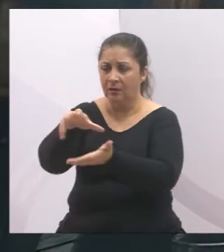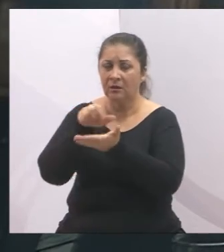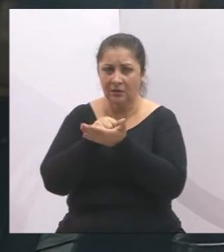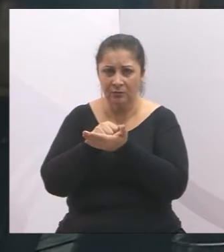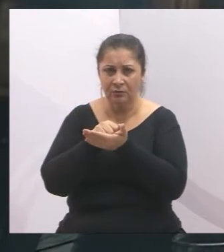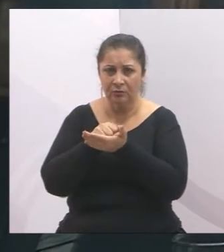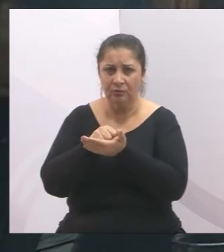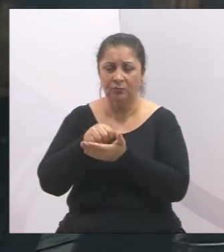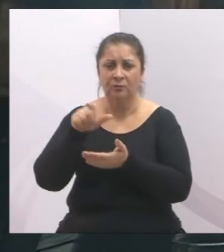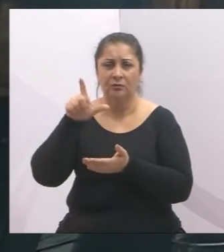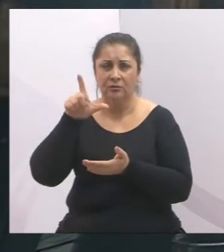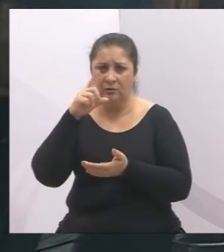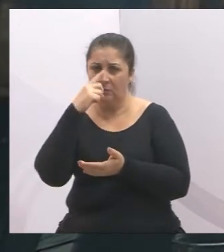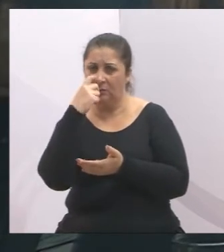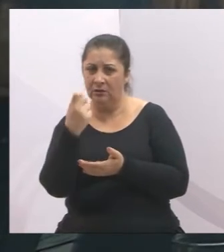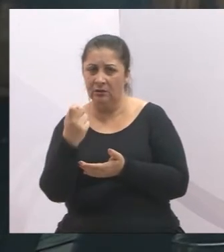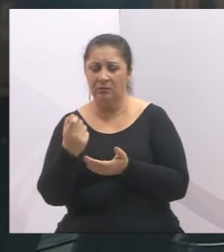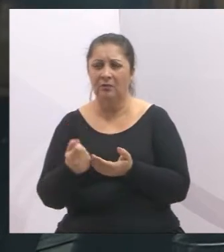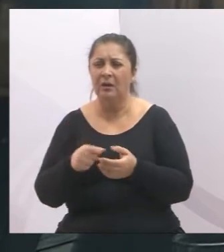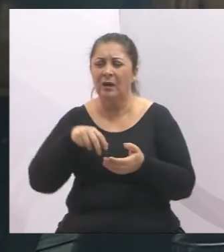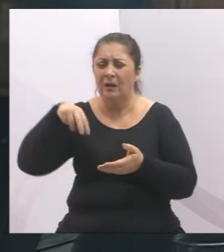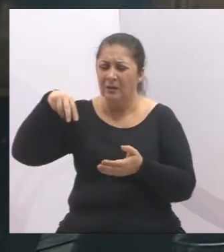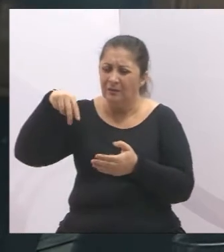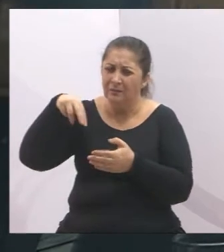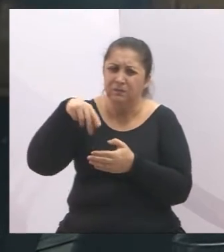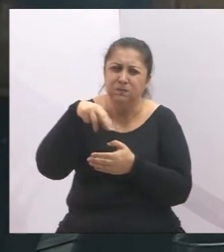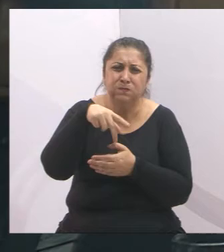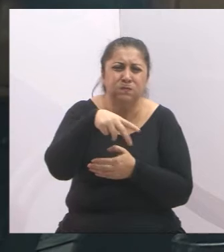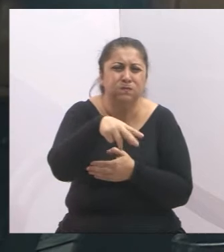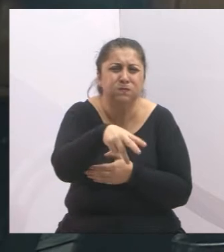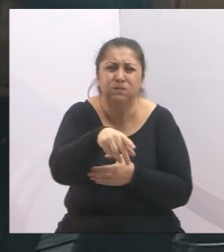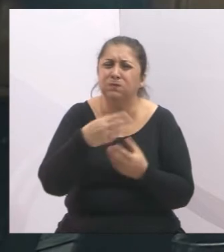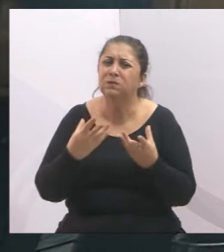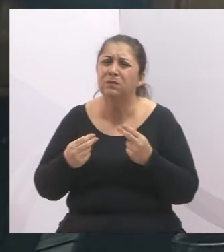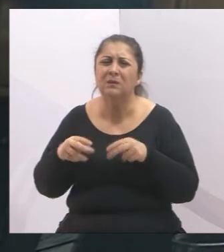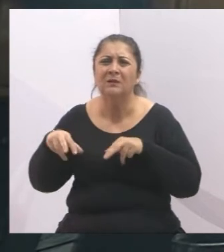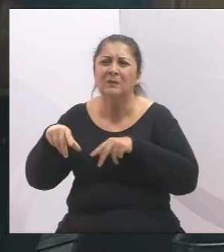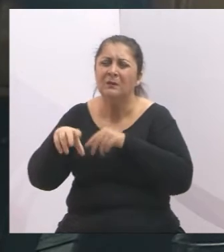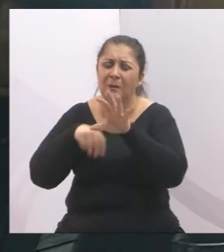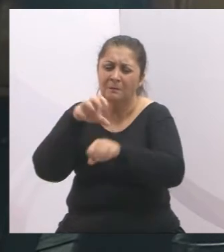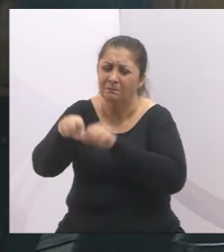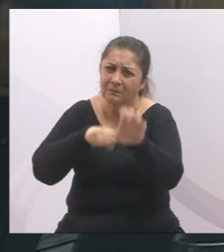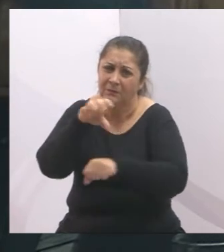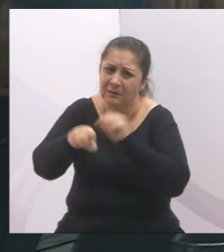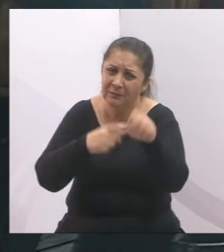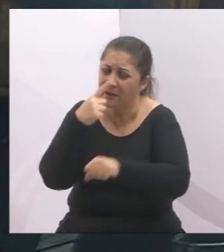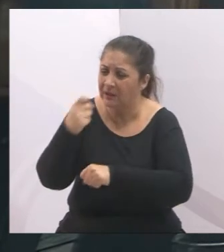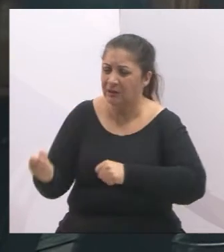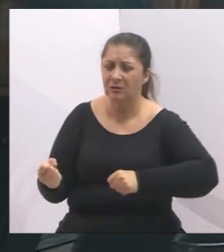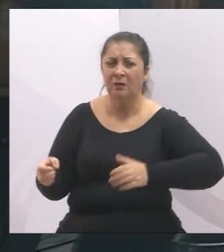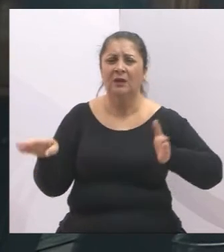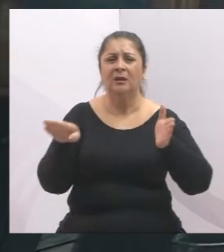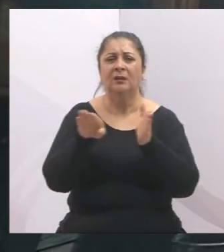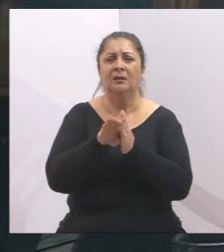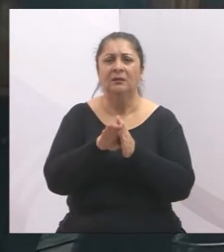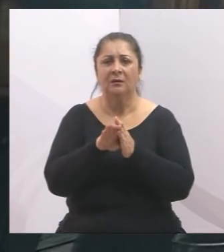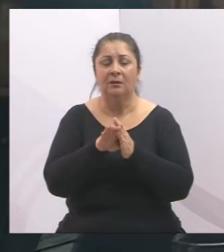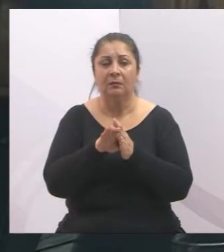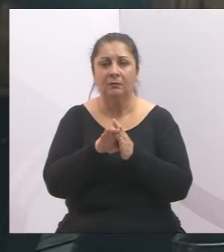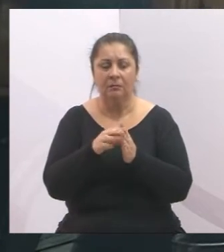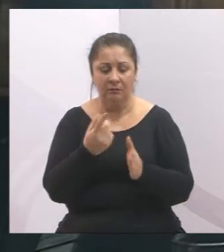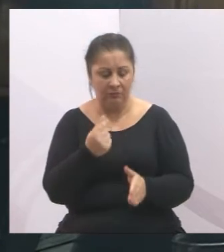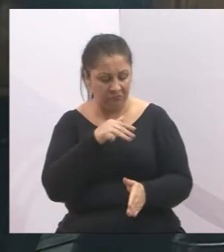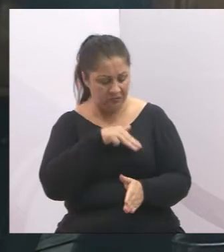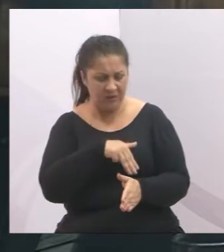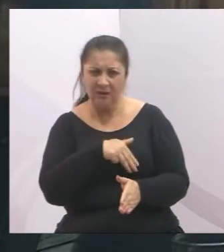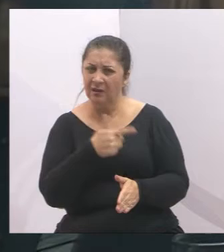percorrem 21, 29, 30 quilômetros por dia em alguns casos para recolher lixo e chegam ao final do mês, não